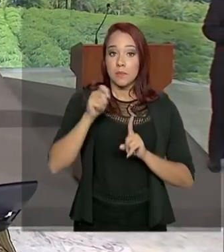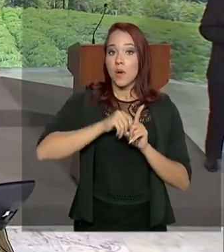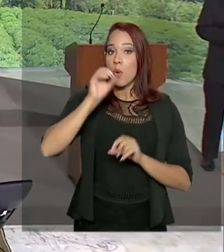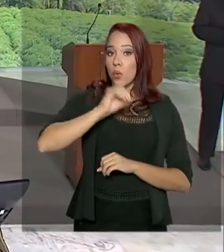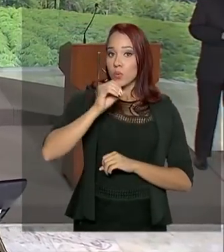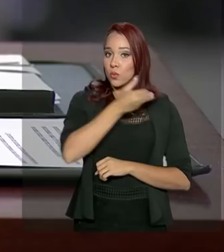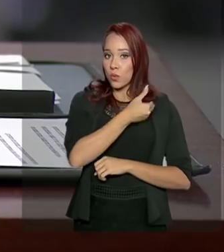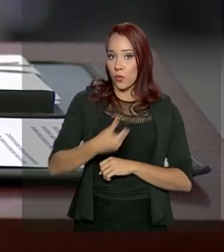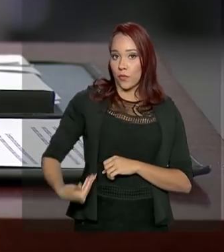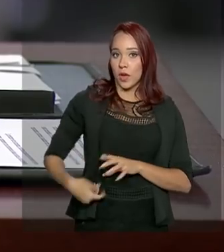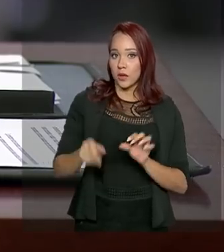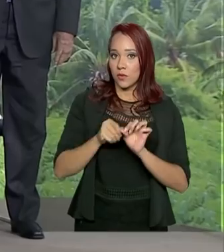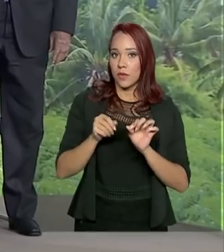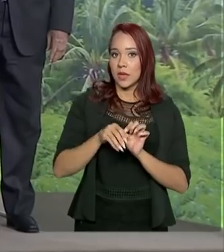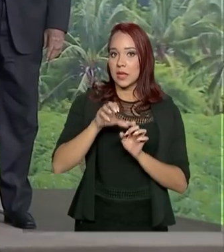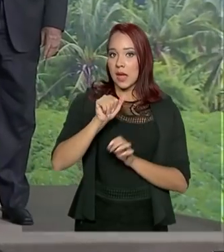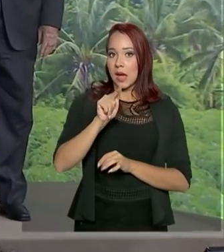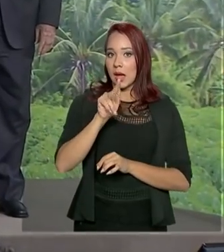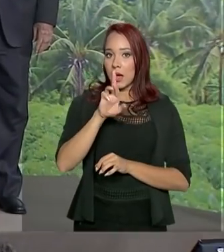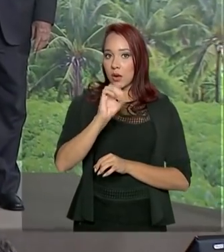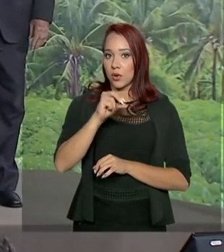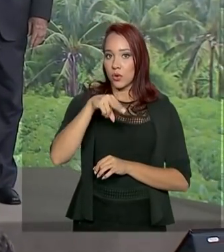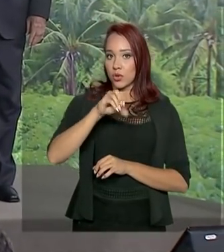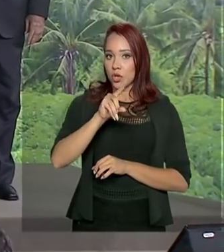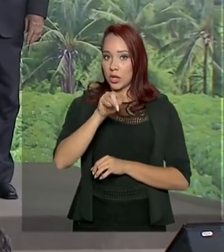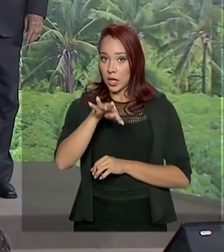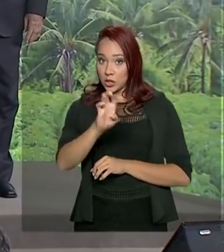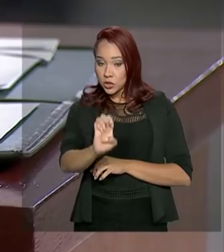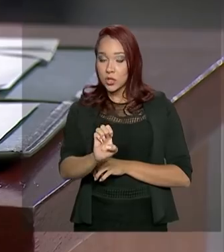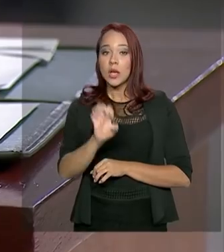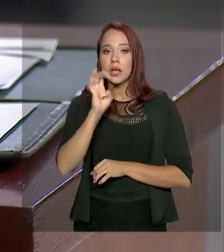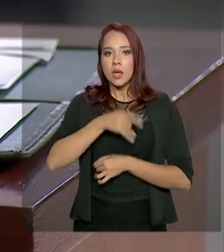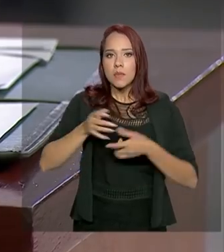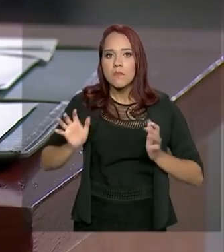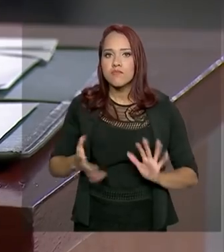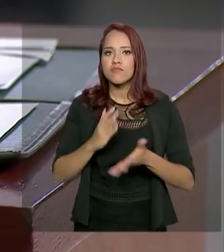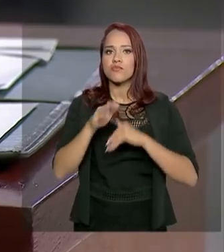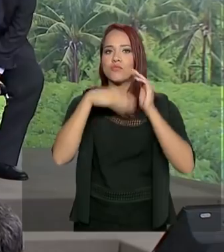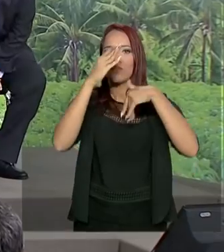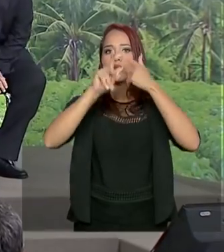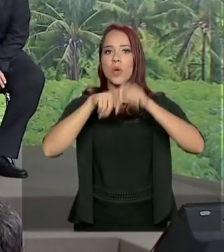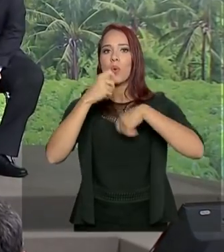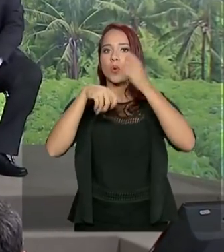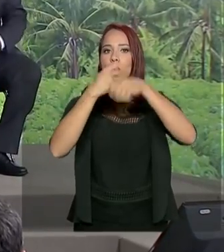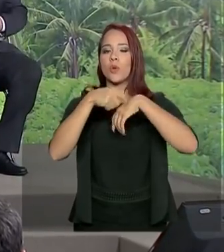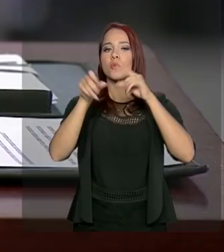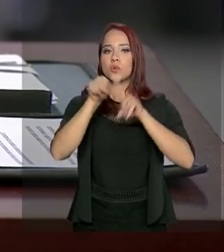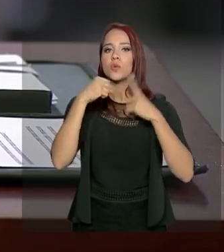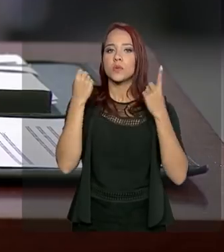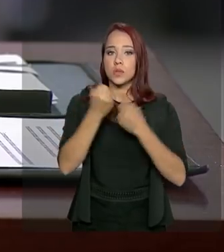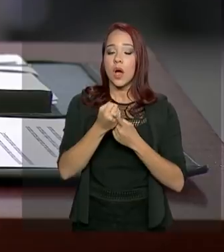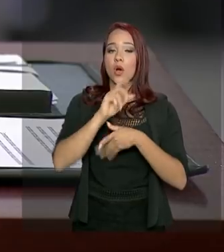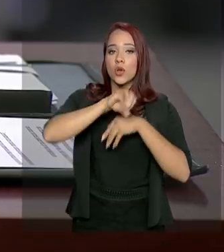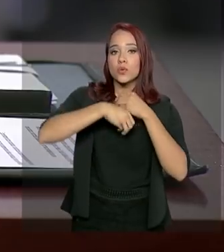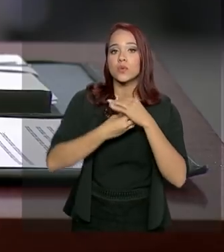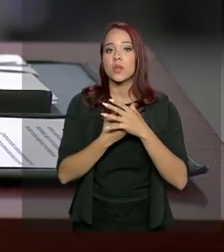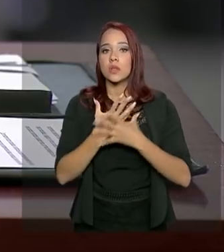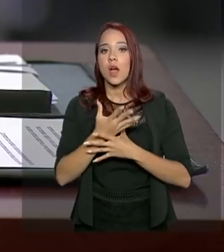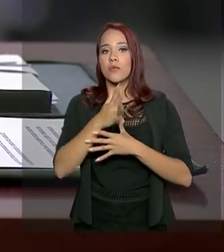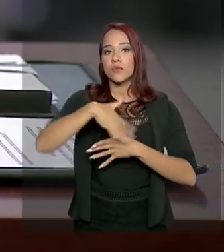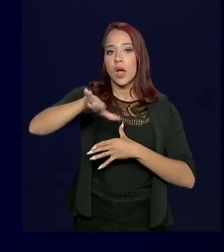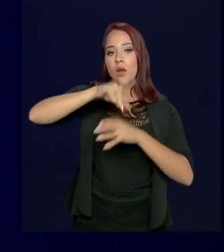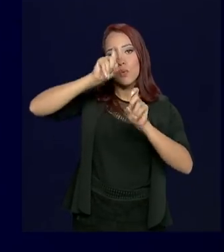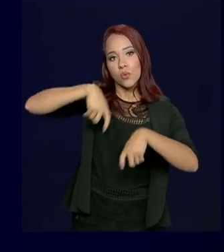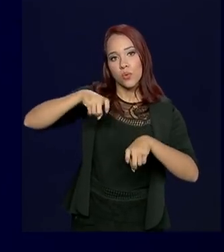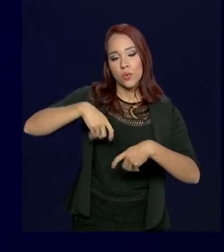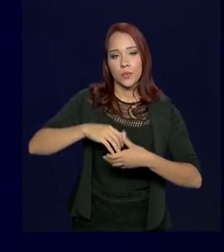o governo lançou o AgroNordeste, plano de ação para impulsionar o desenvolvimento econômico, social e sustentável do meio rural da